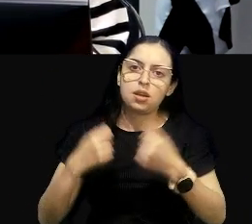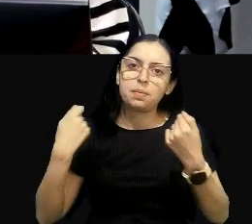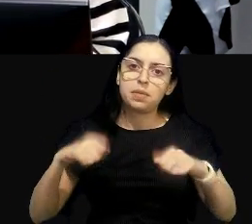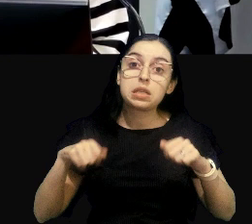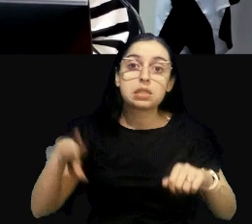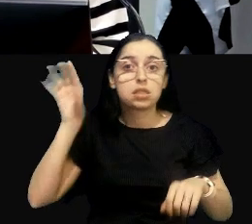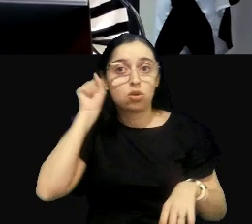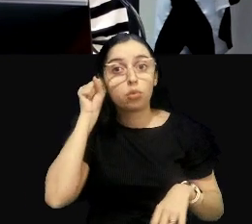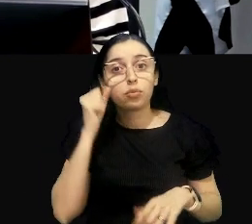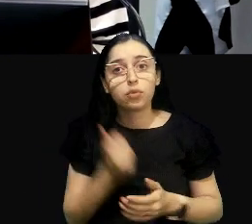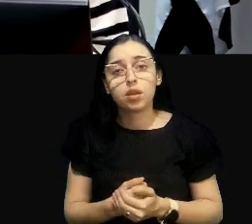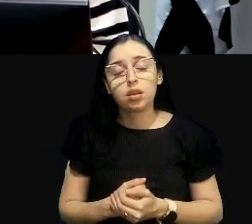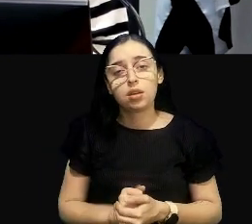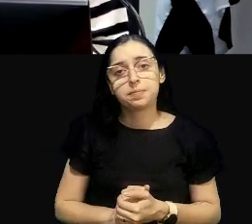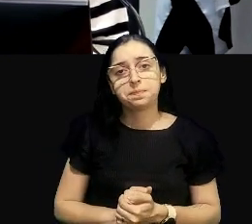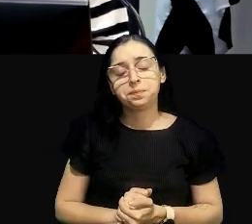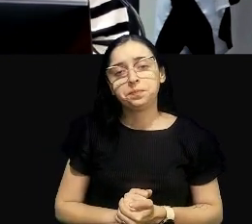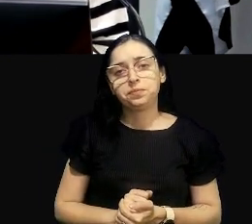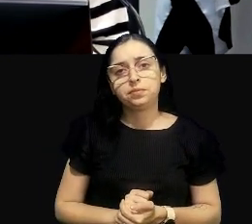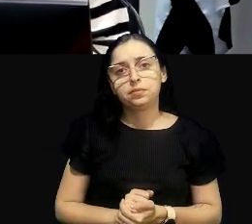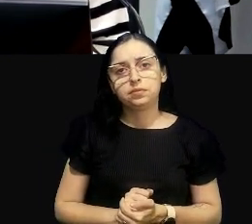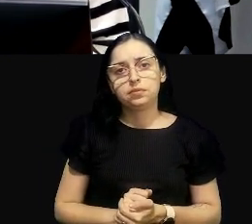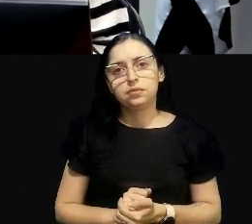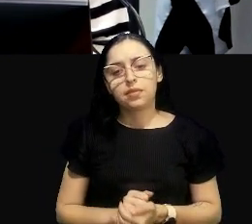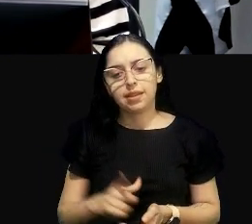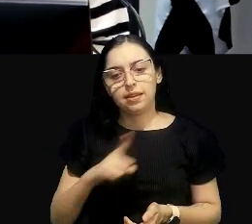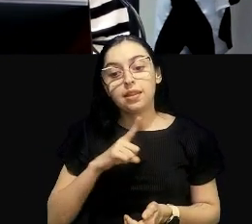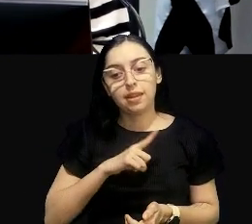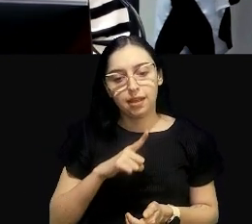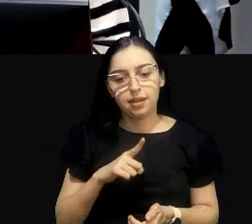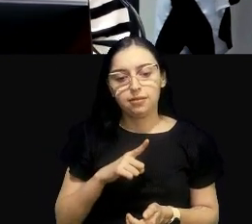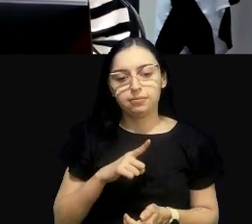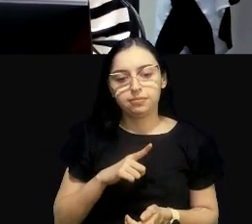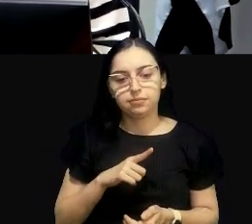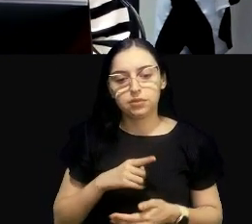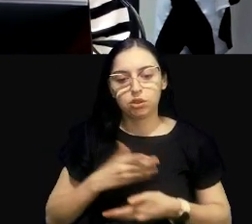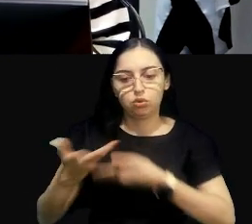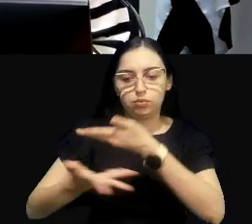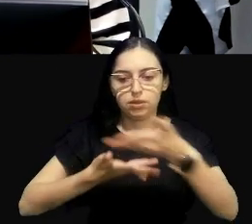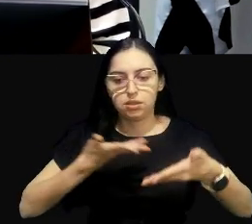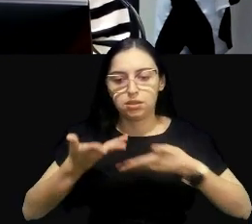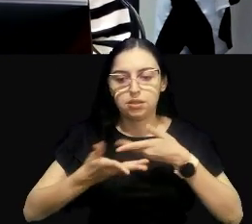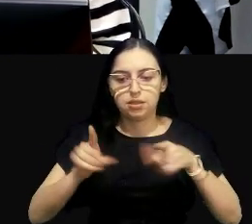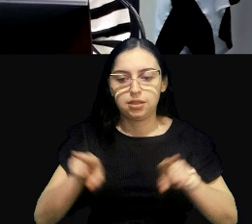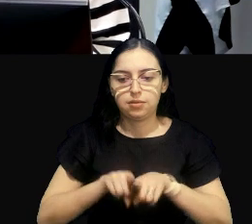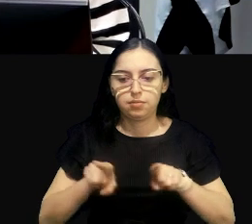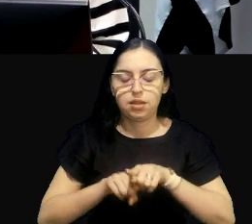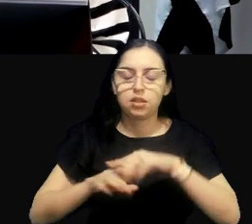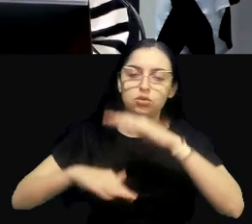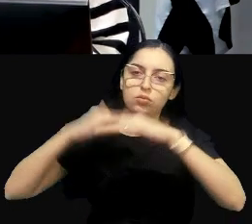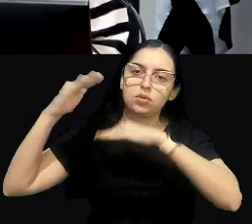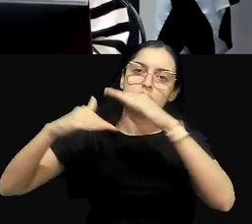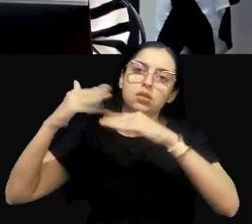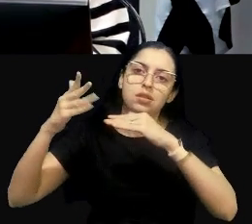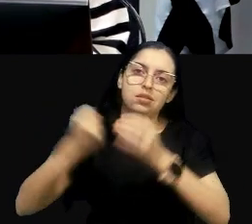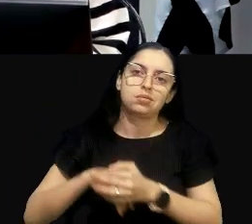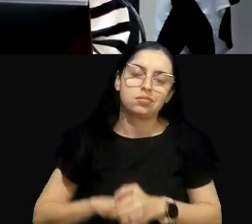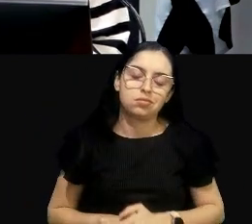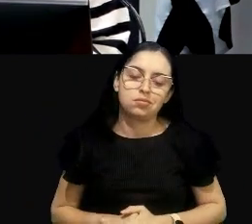ouvido. E, ele tem que ser participado também do processo todo.